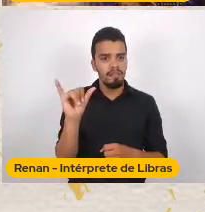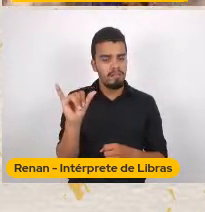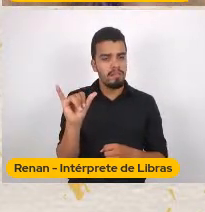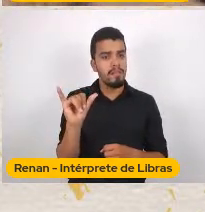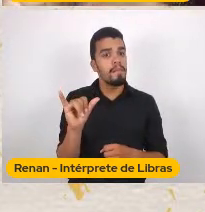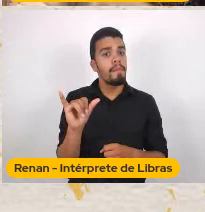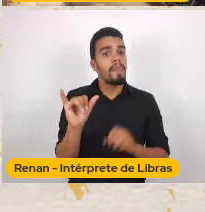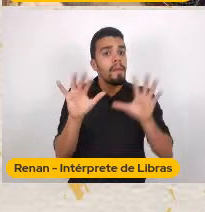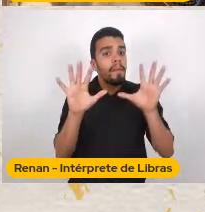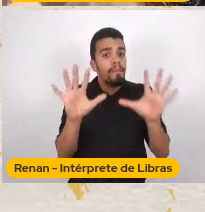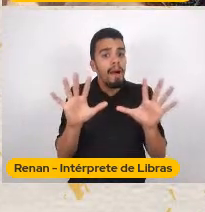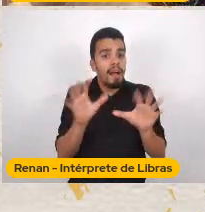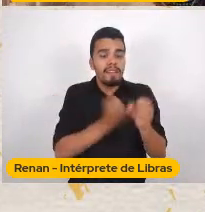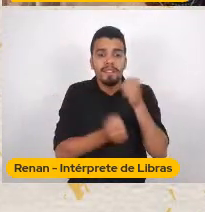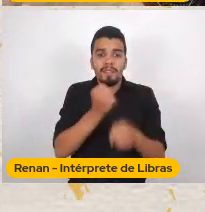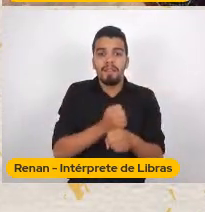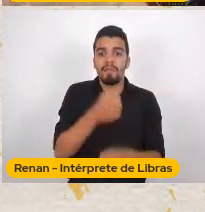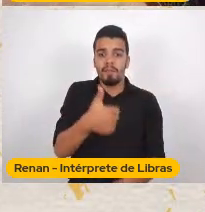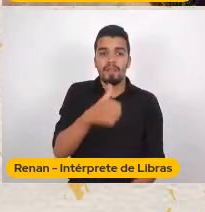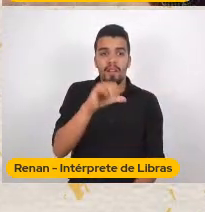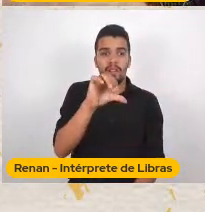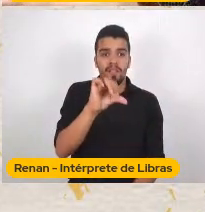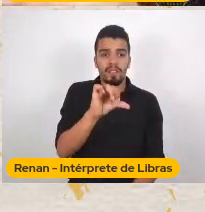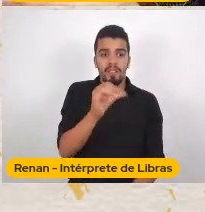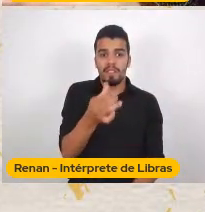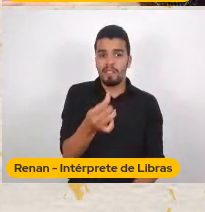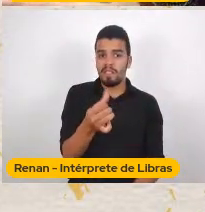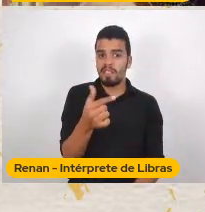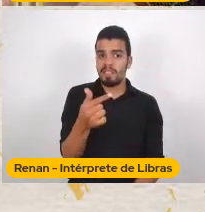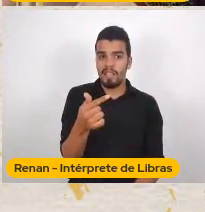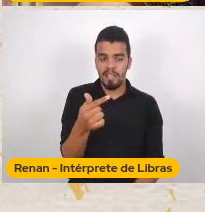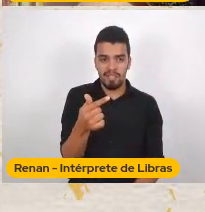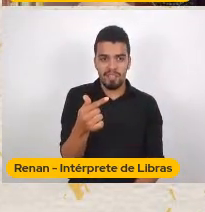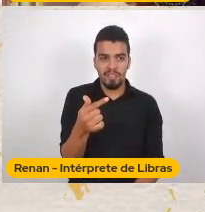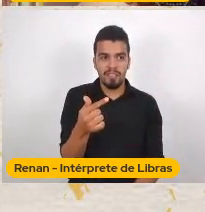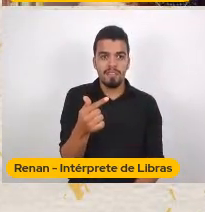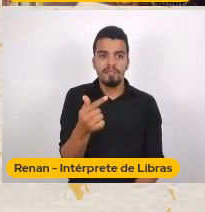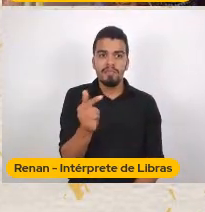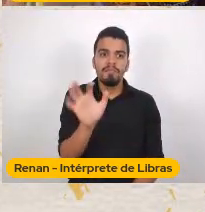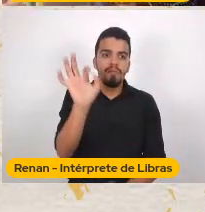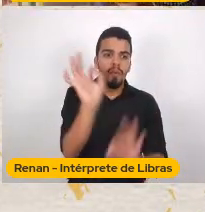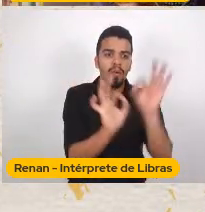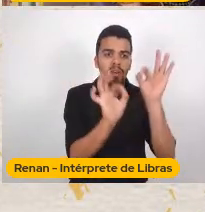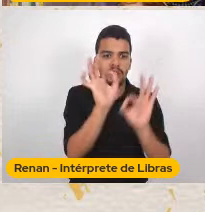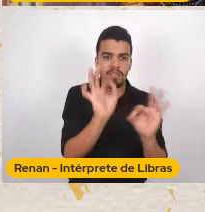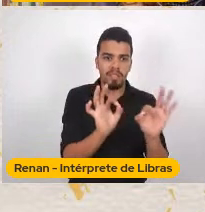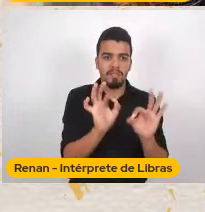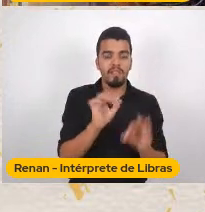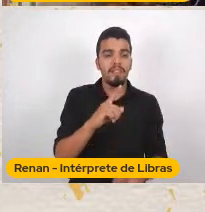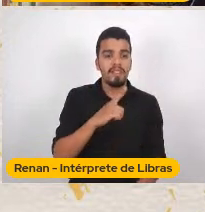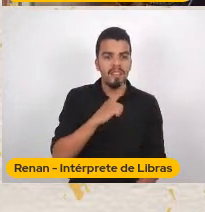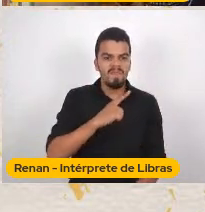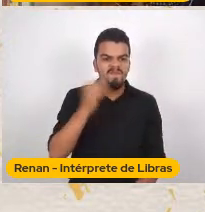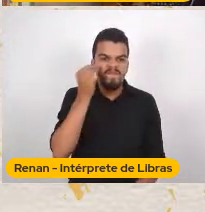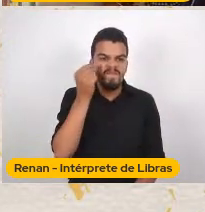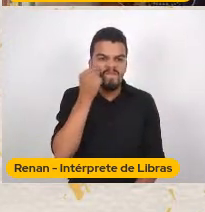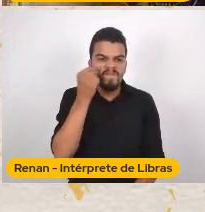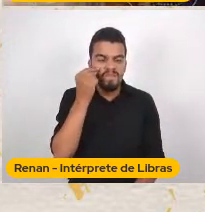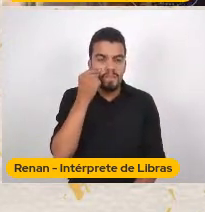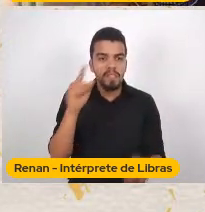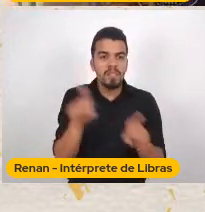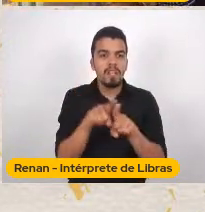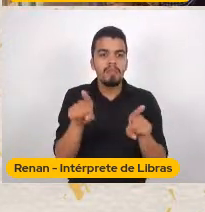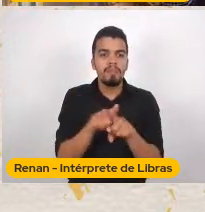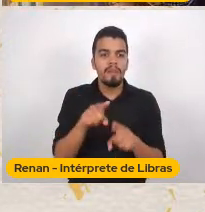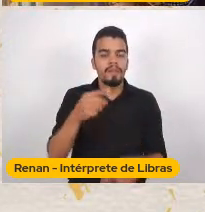67 Nunca vi Tanta inteligência Junta Entre um ratinho E um gato Um